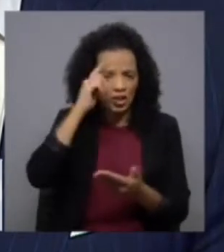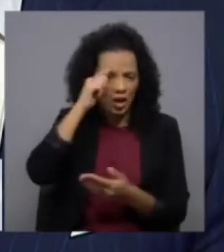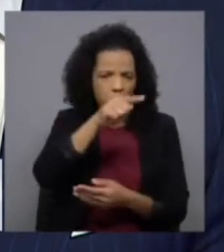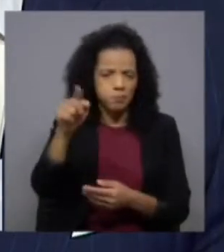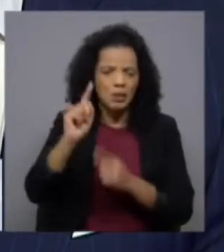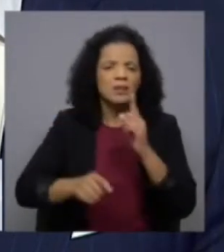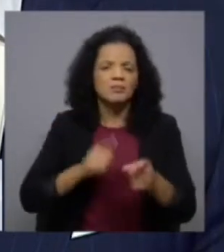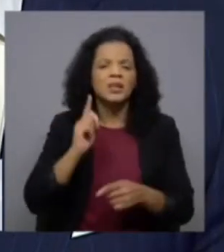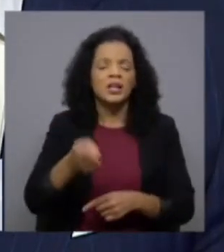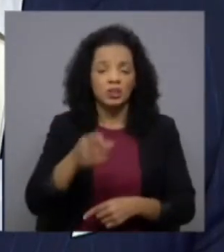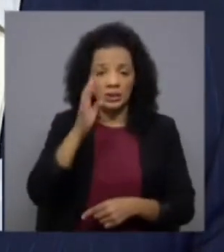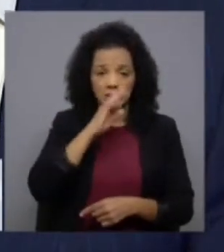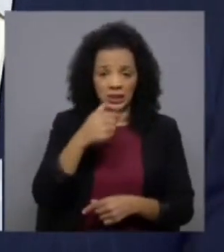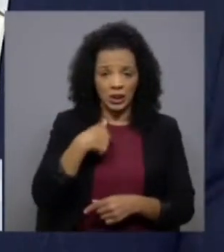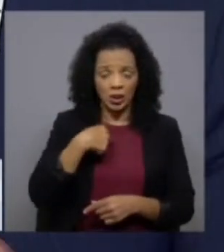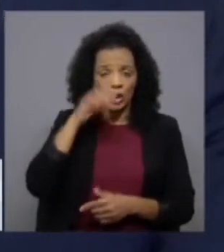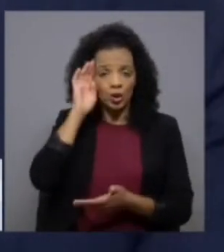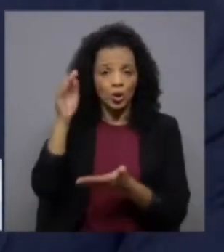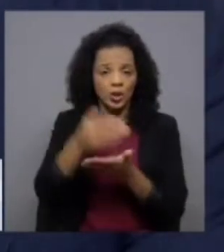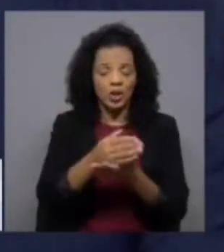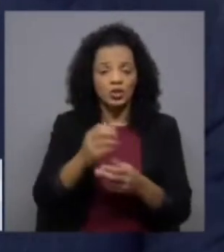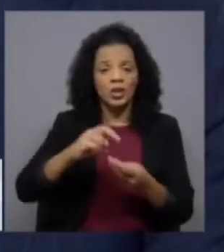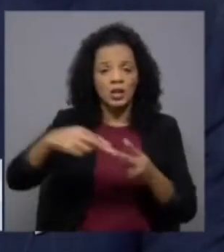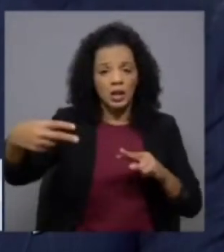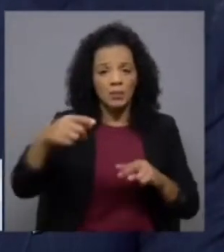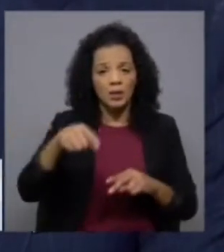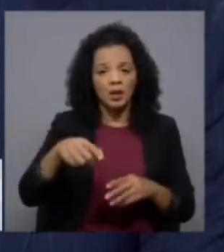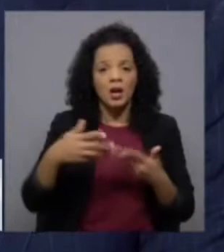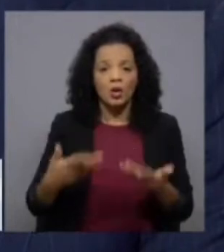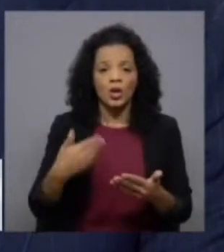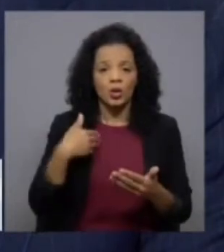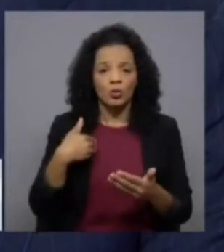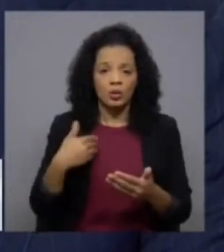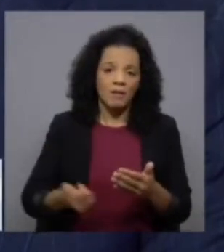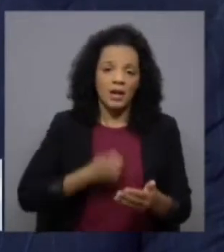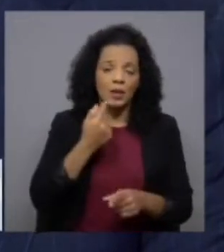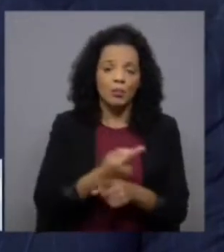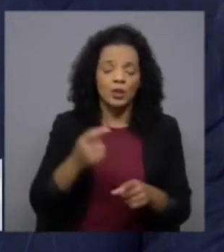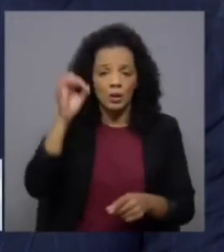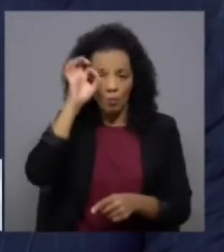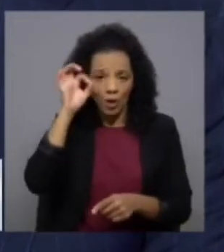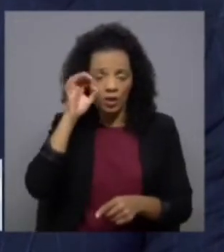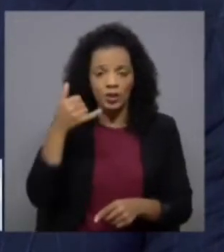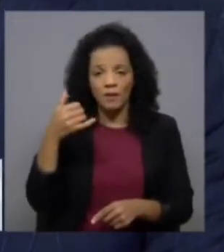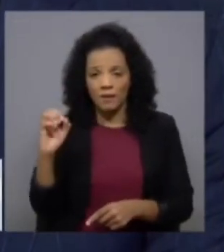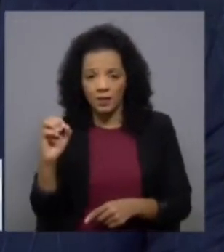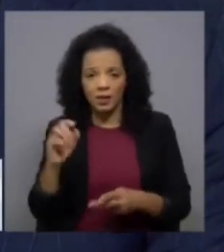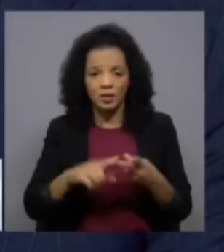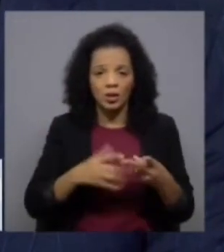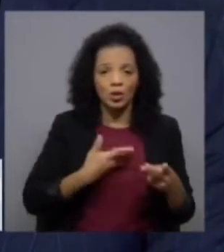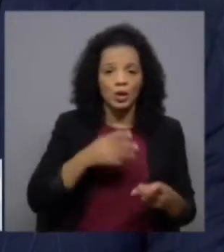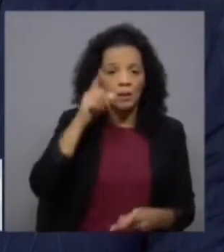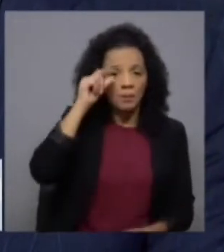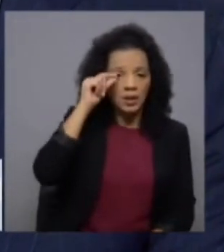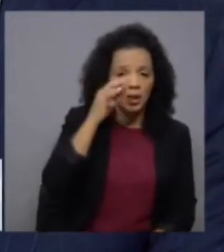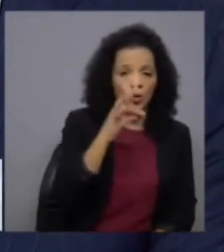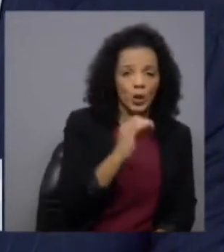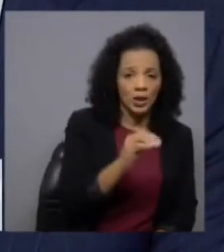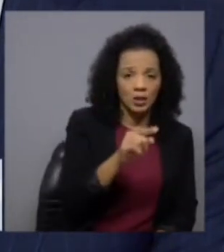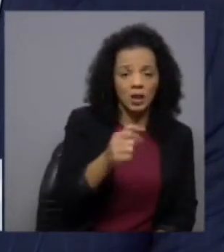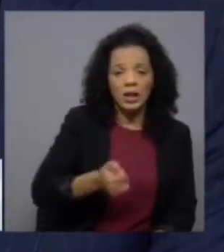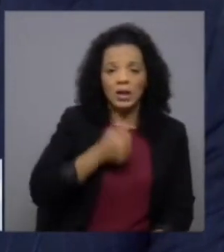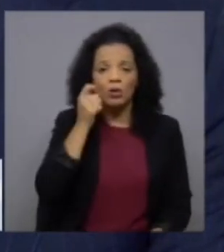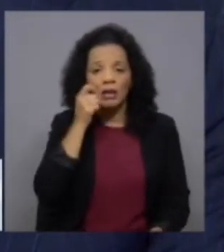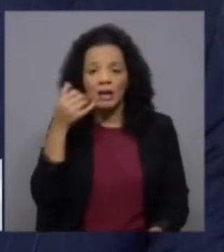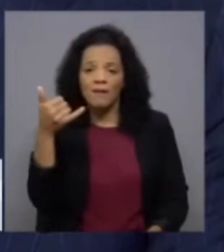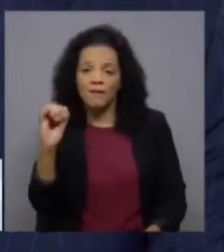sondagens se eu fosse ver pelas sondagens das autárquicas neste momento ia largamente à frente porque o gero que as moedas teve 20 o doutor Fernando ainda tinha 40 e acabou por ganhar quem